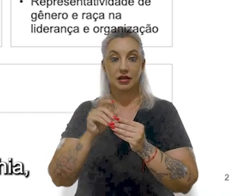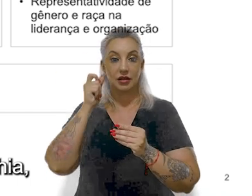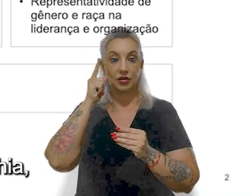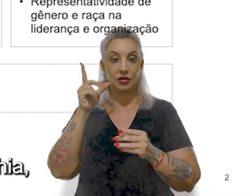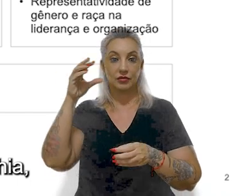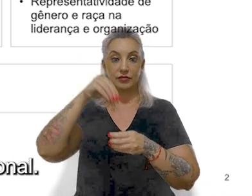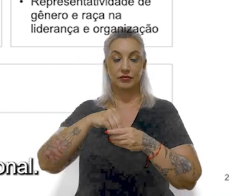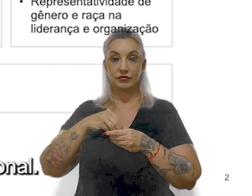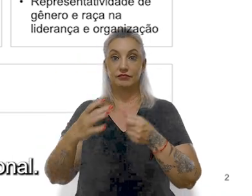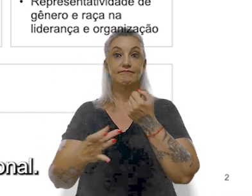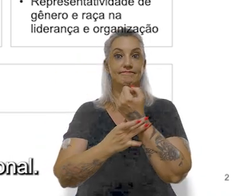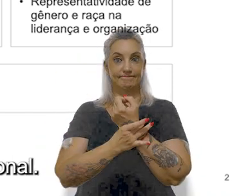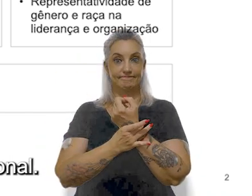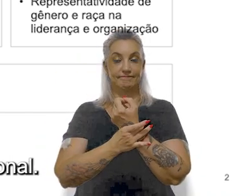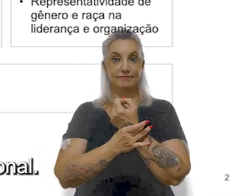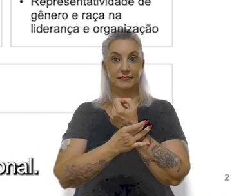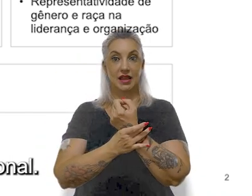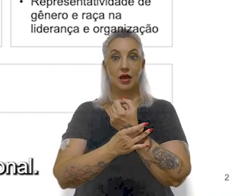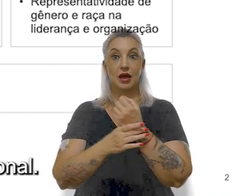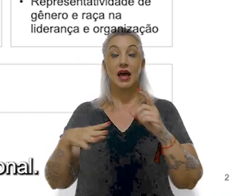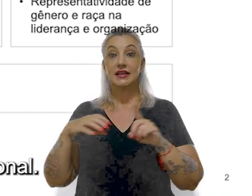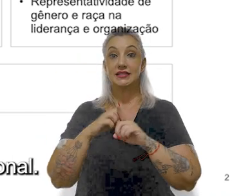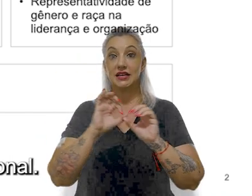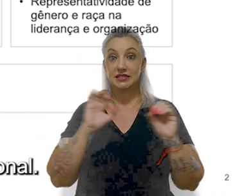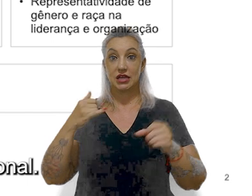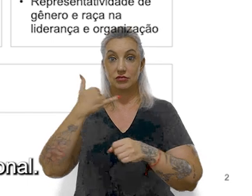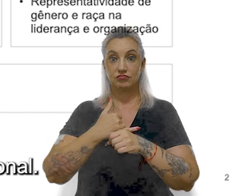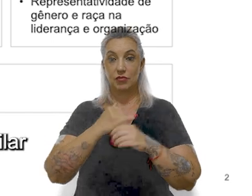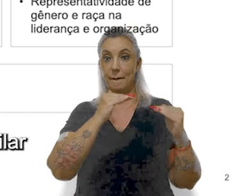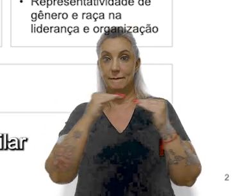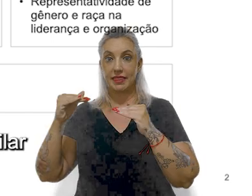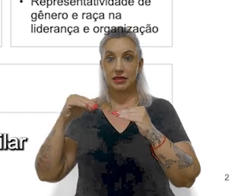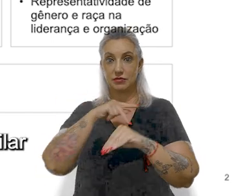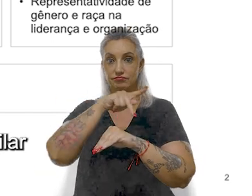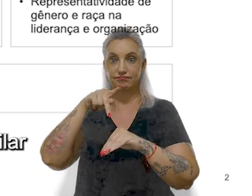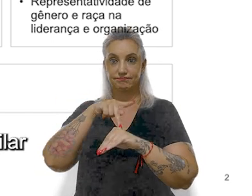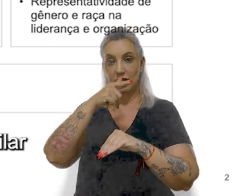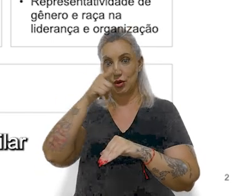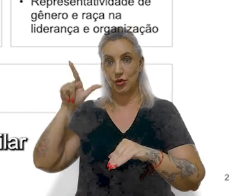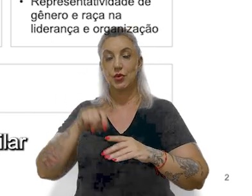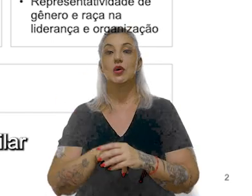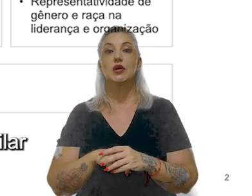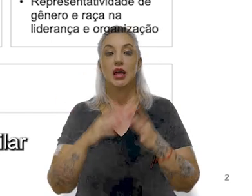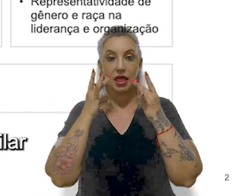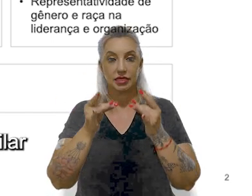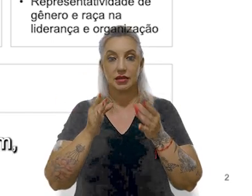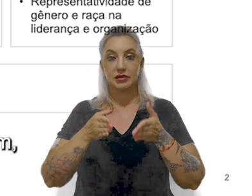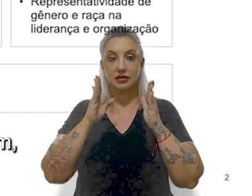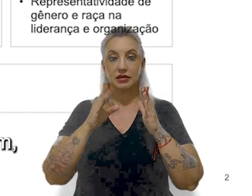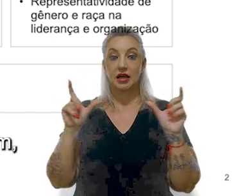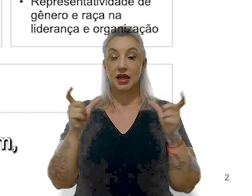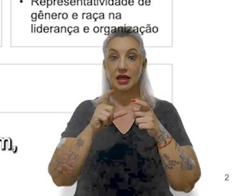integridade e segurança da companhia, uma cultura de acidente zero, e uma governança de padrão internacional. Mas eu chamo a atenção para esse pilar aqui, que é a